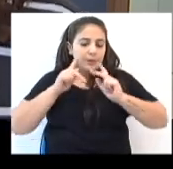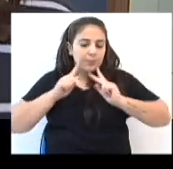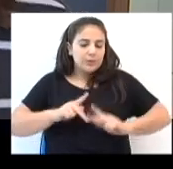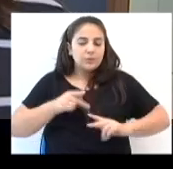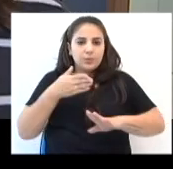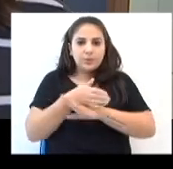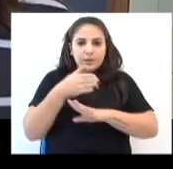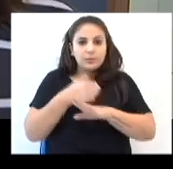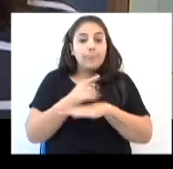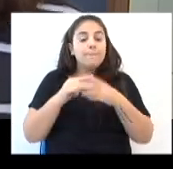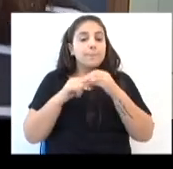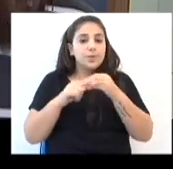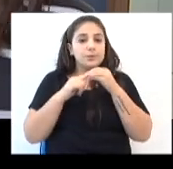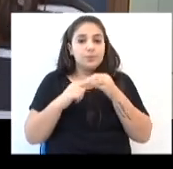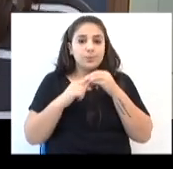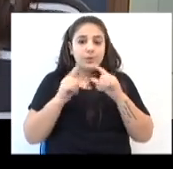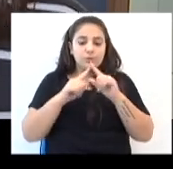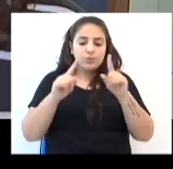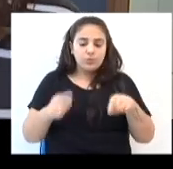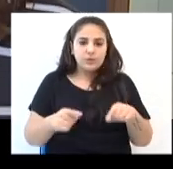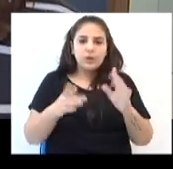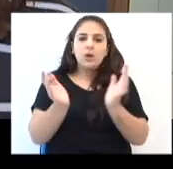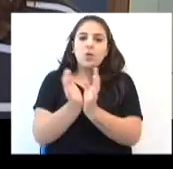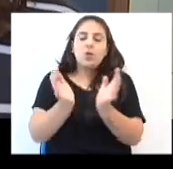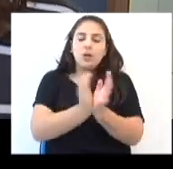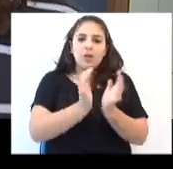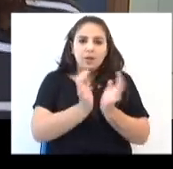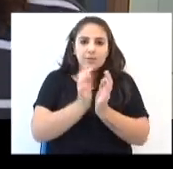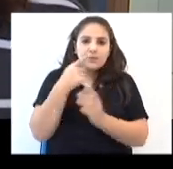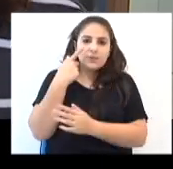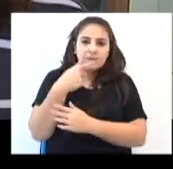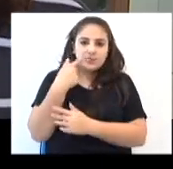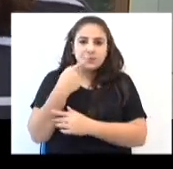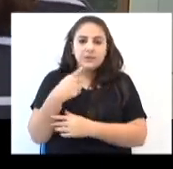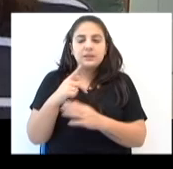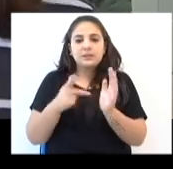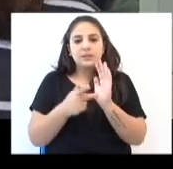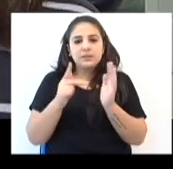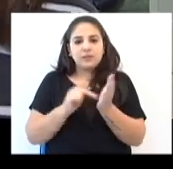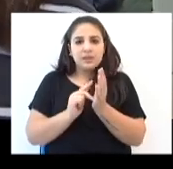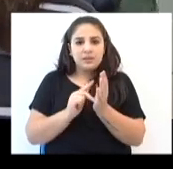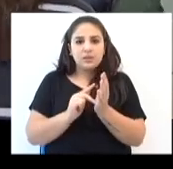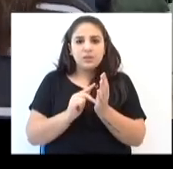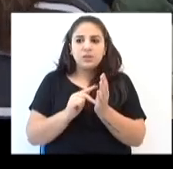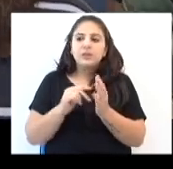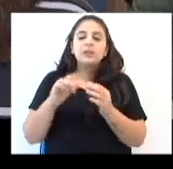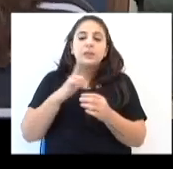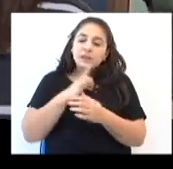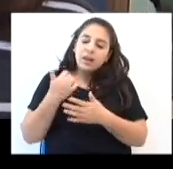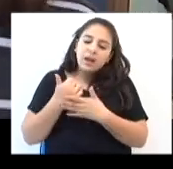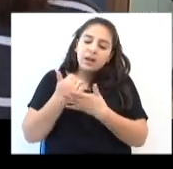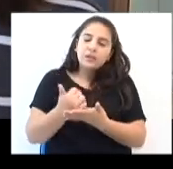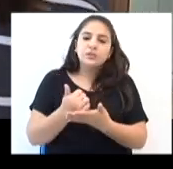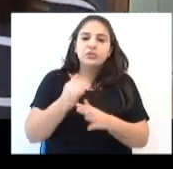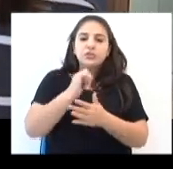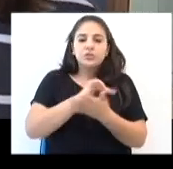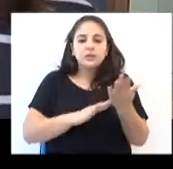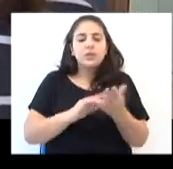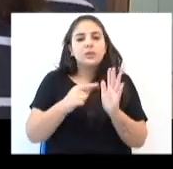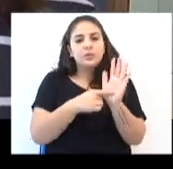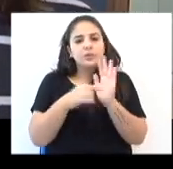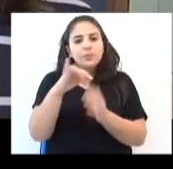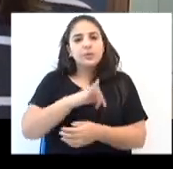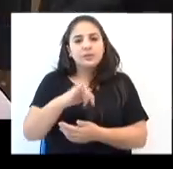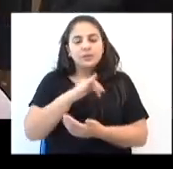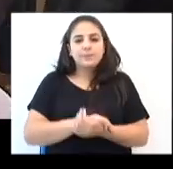presentes no local, principalmente os funcionários da casa e também alguns colegas vereadores, nesse sentido de realmente levar essa atividade física o